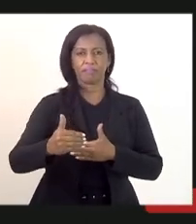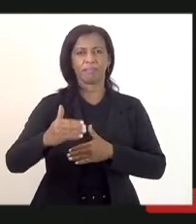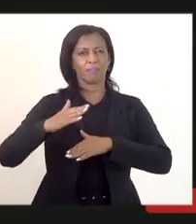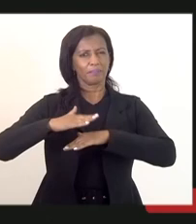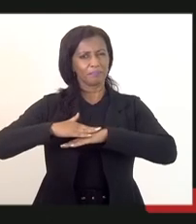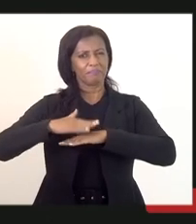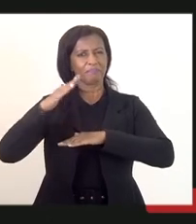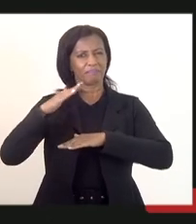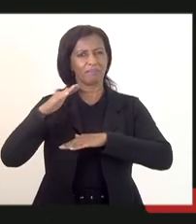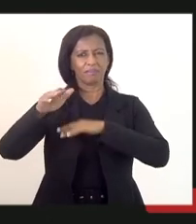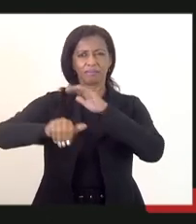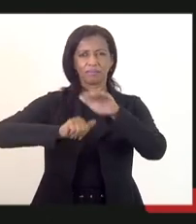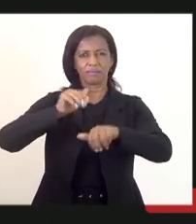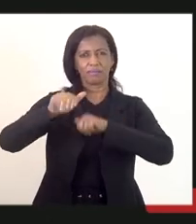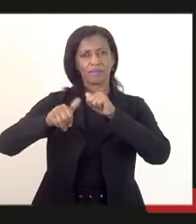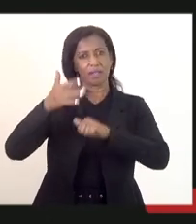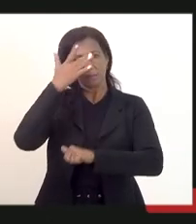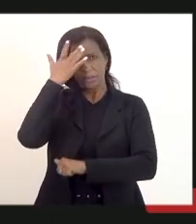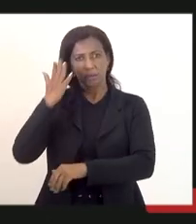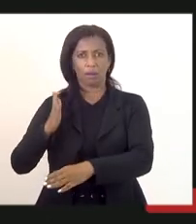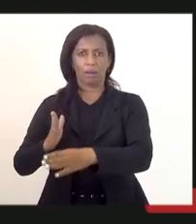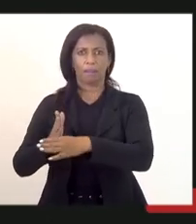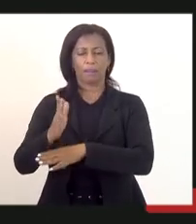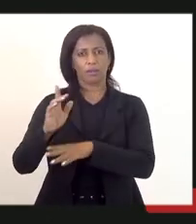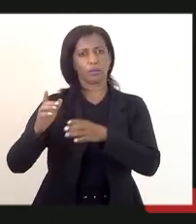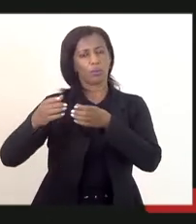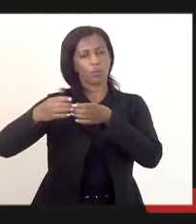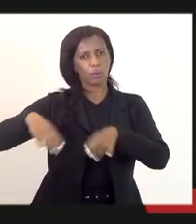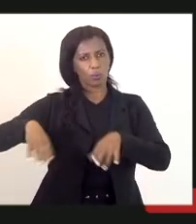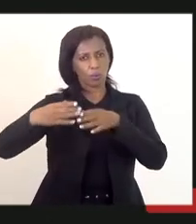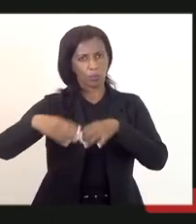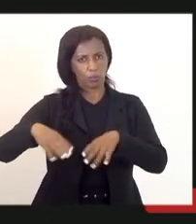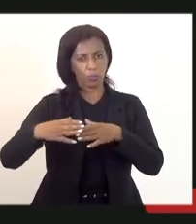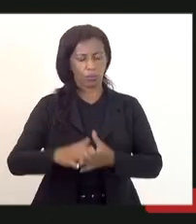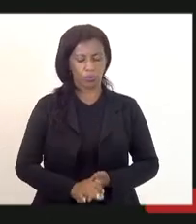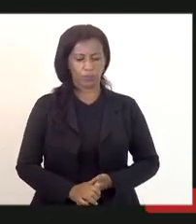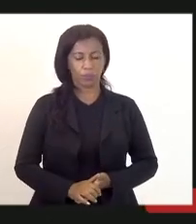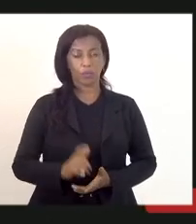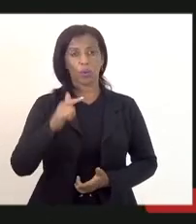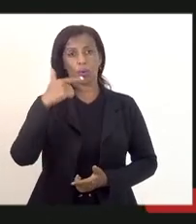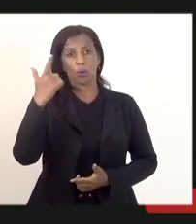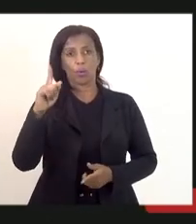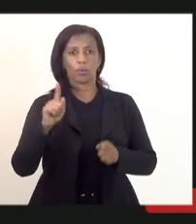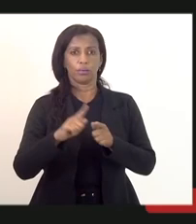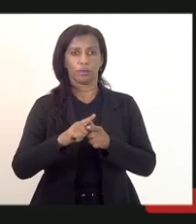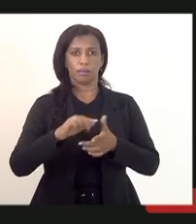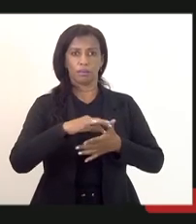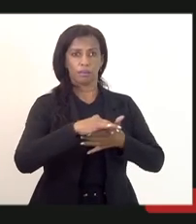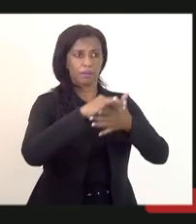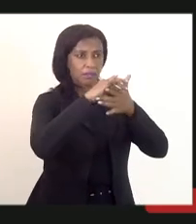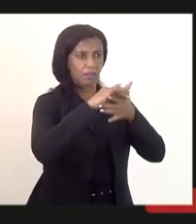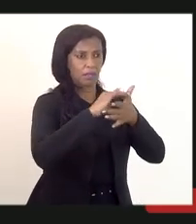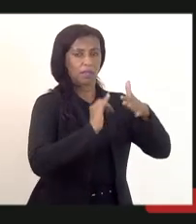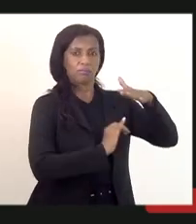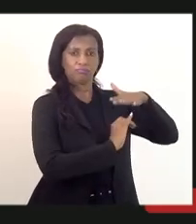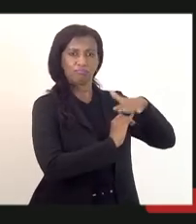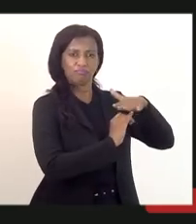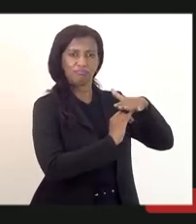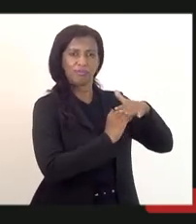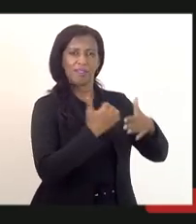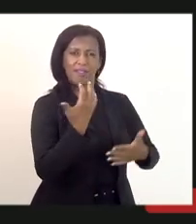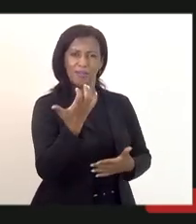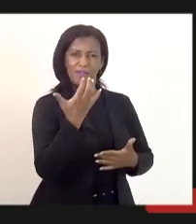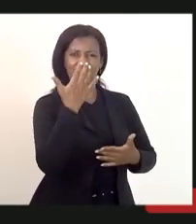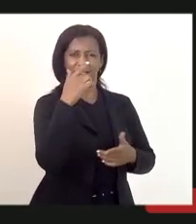aprovados no concurso público. outro representante de instituição que eu quero aqui fazer uma menção